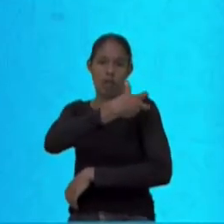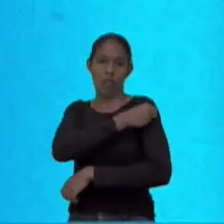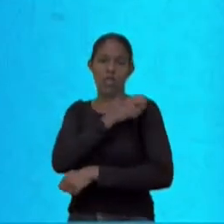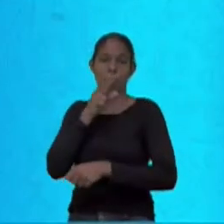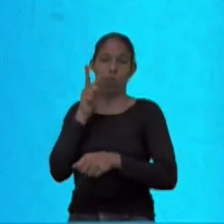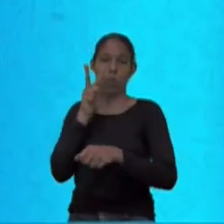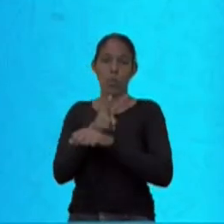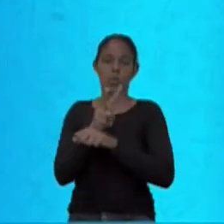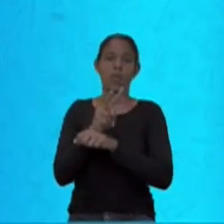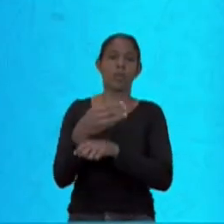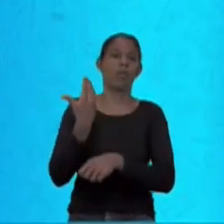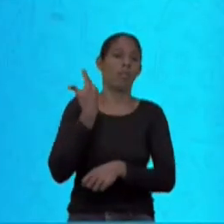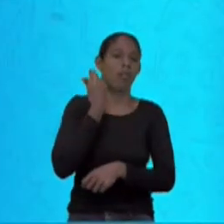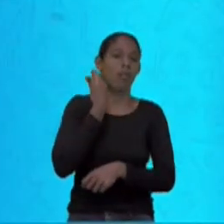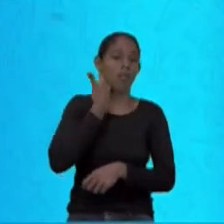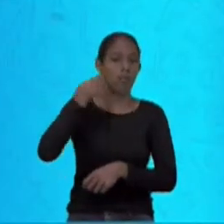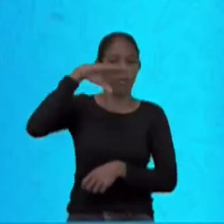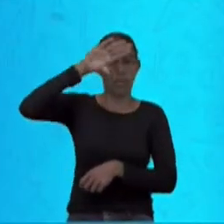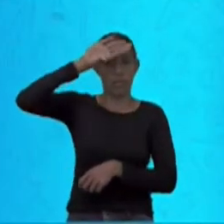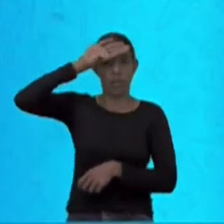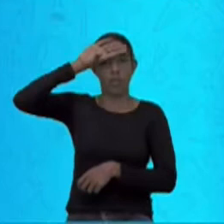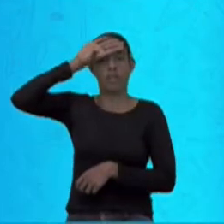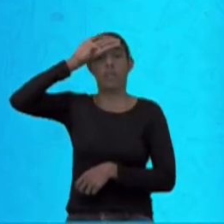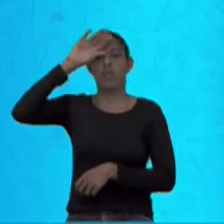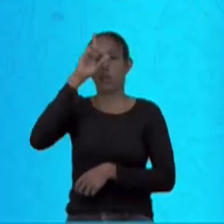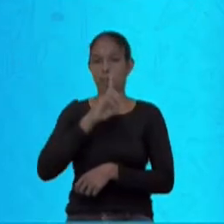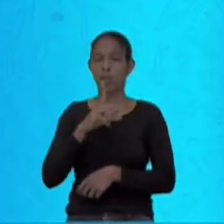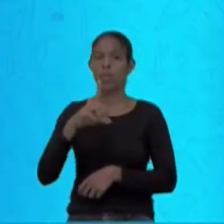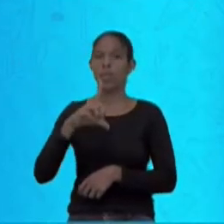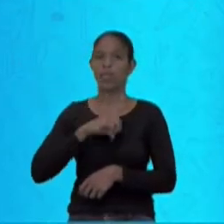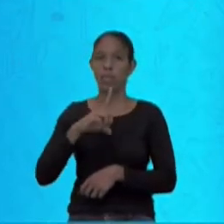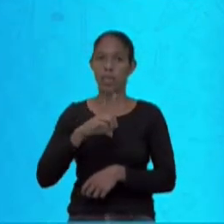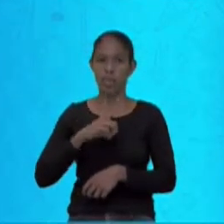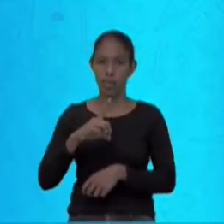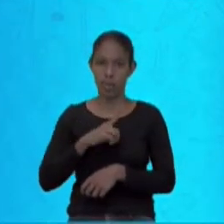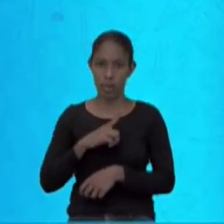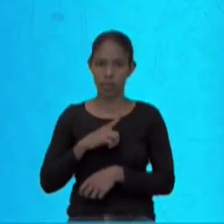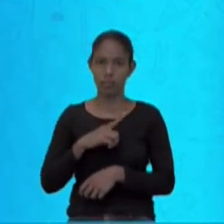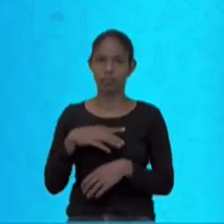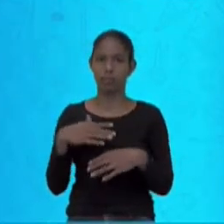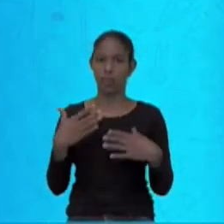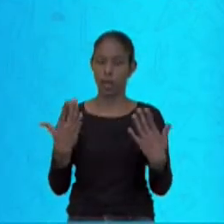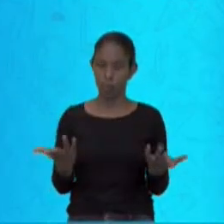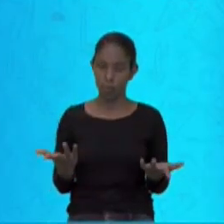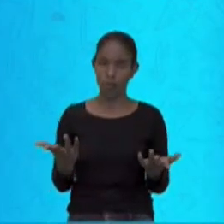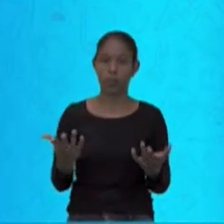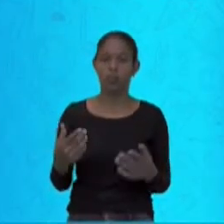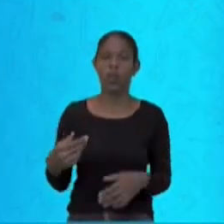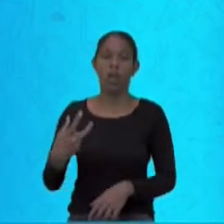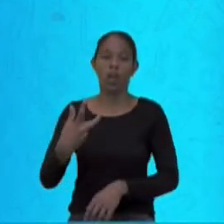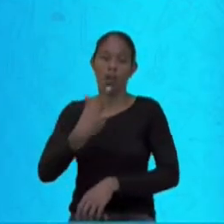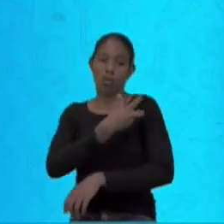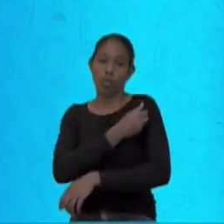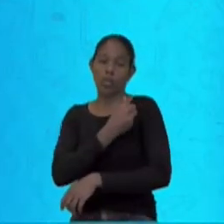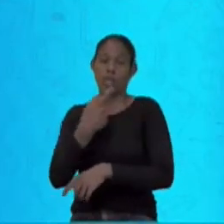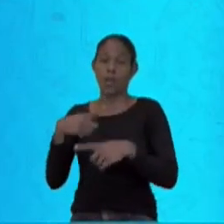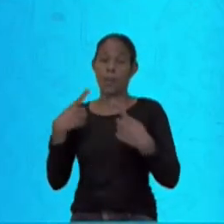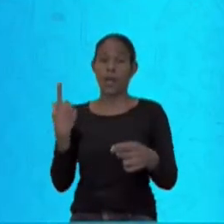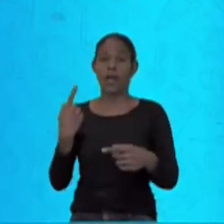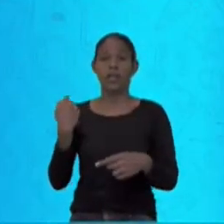precisa tomar mais nenhuma outra dose, salvo se em algum momento da sua vida você for para uma região endêmica. O que já tratamos isso em aulas anteriores.